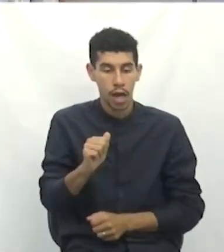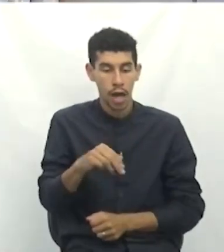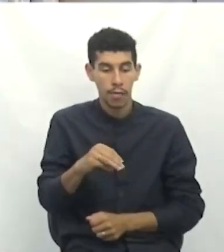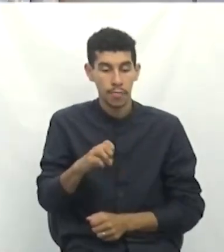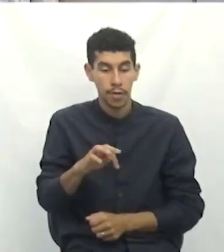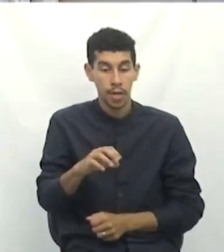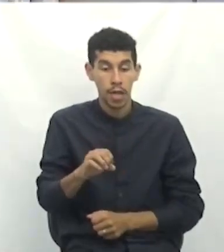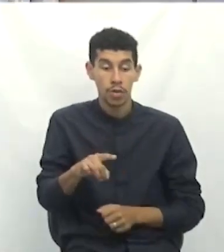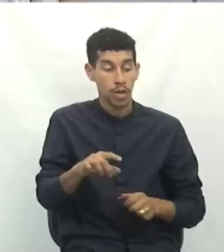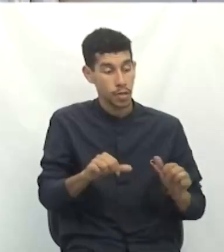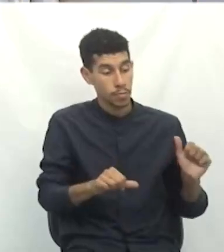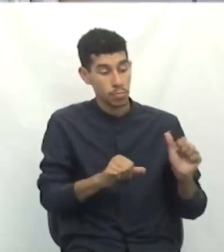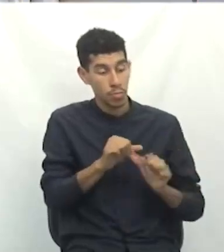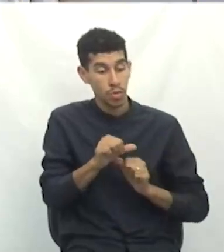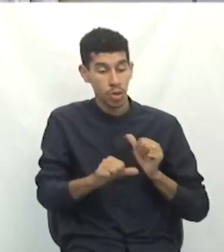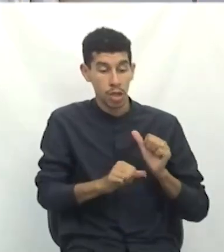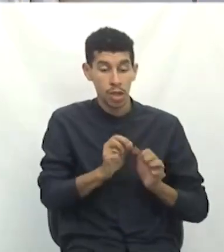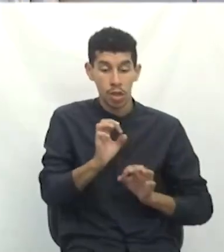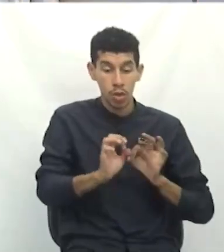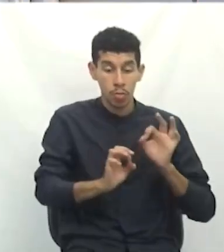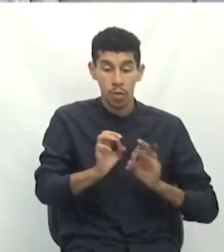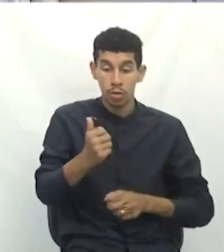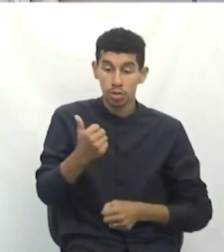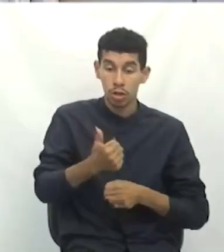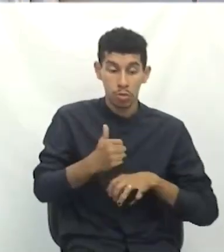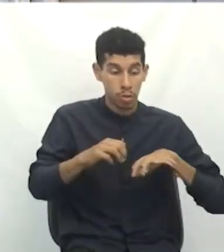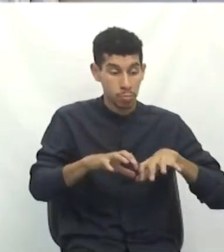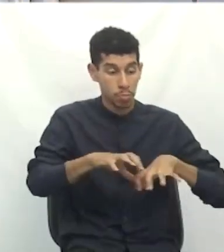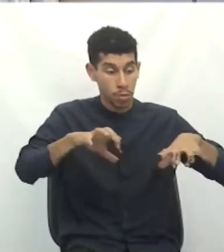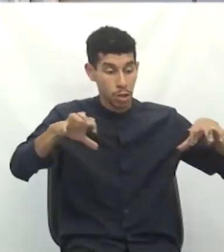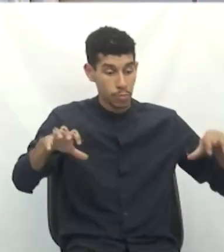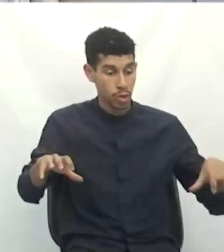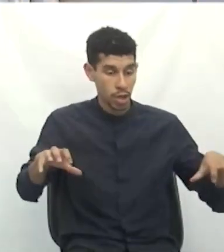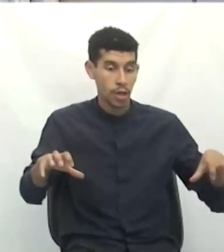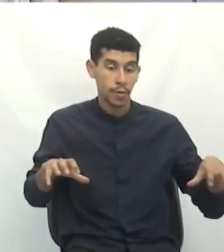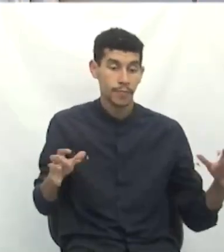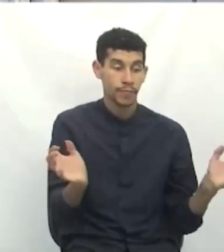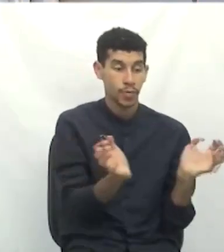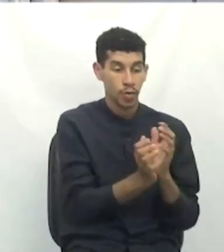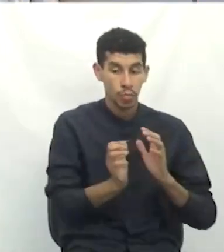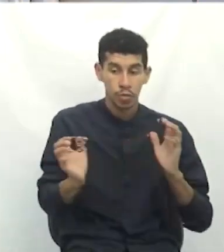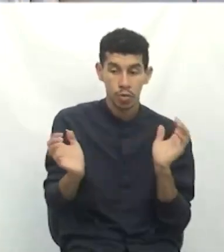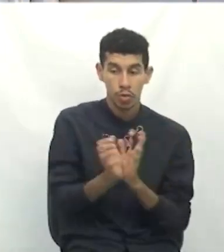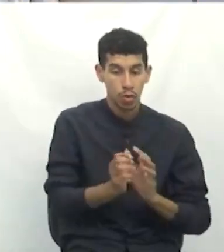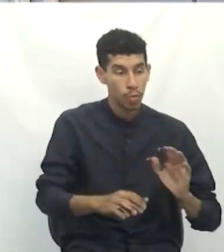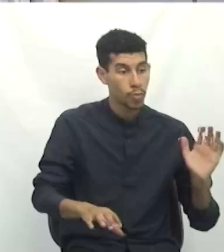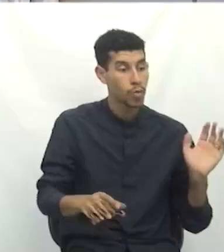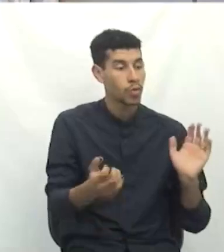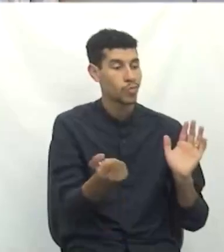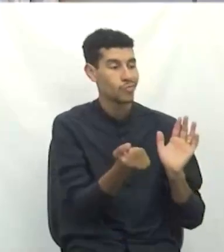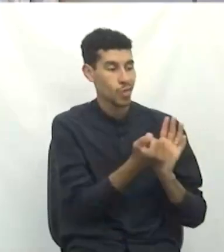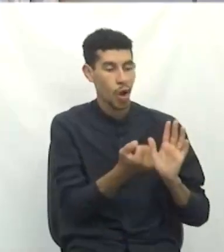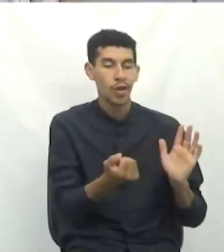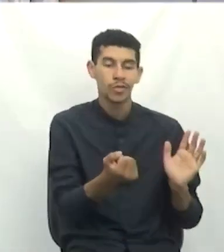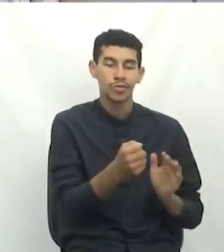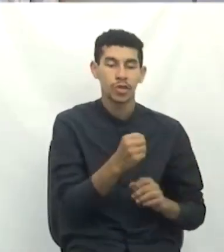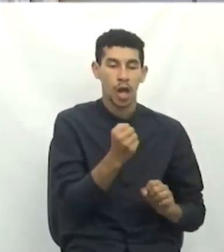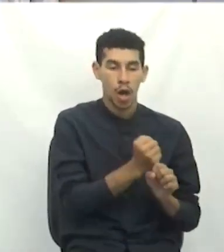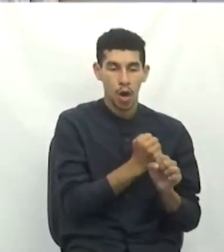modificação, justamente separando o código de obras e o plano diretor e também